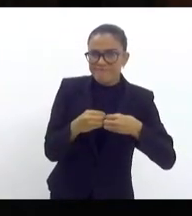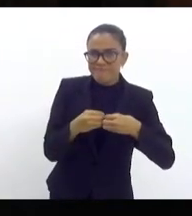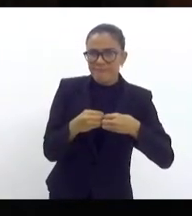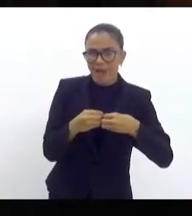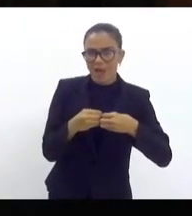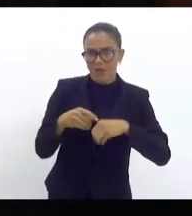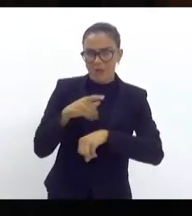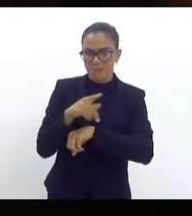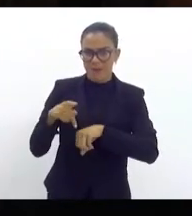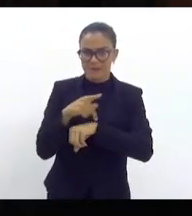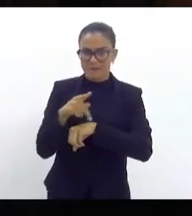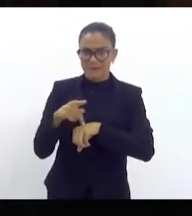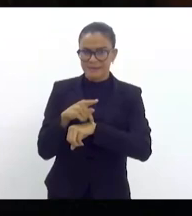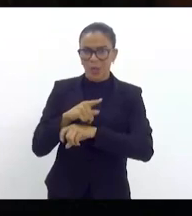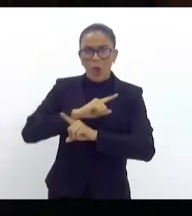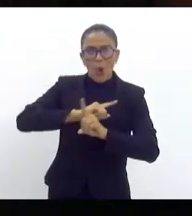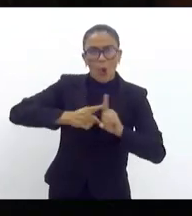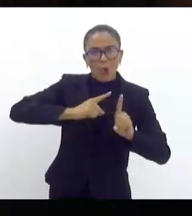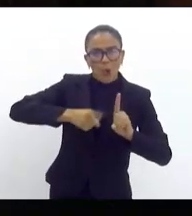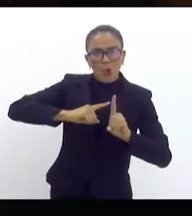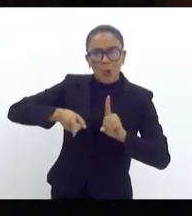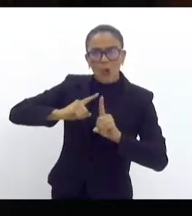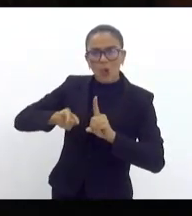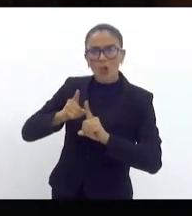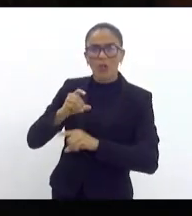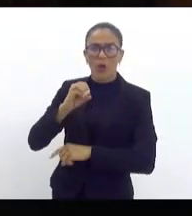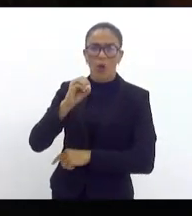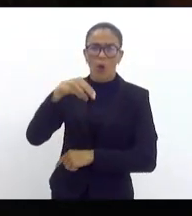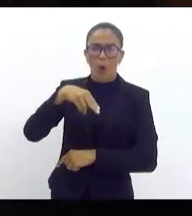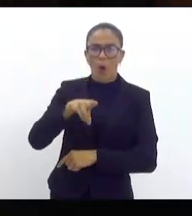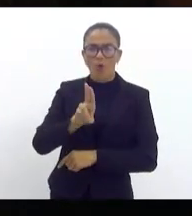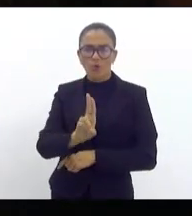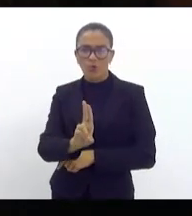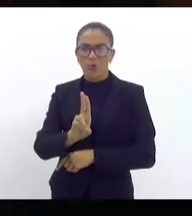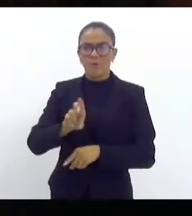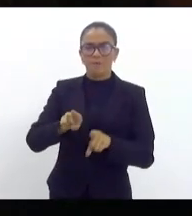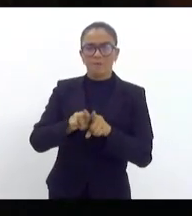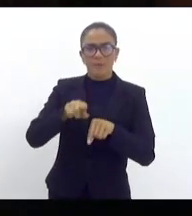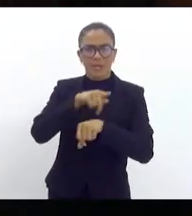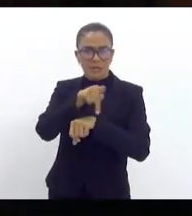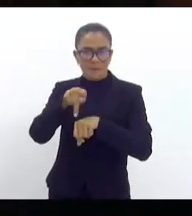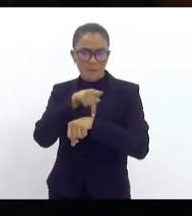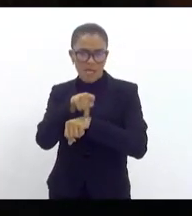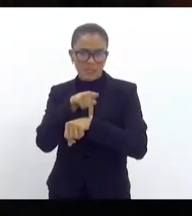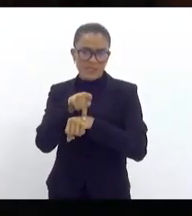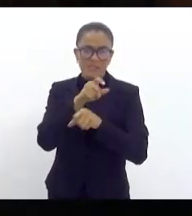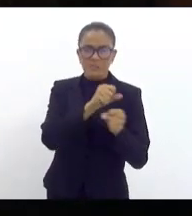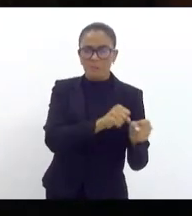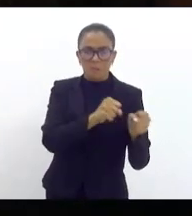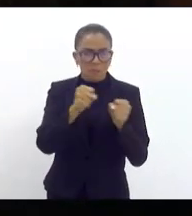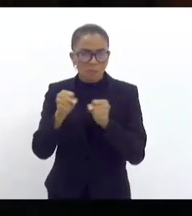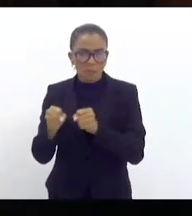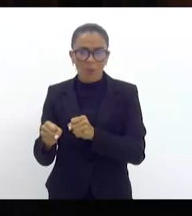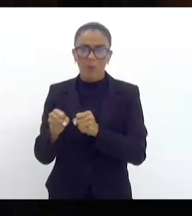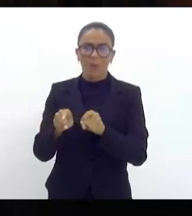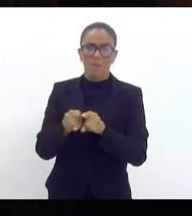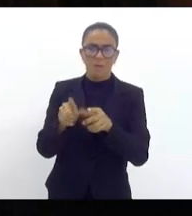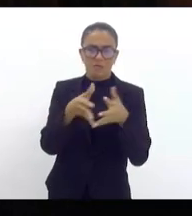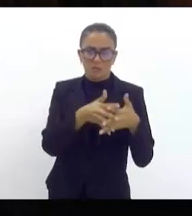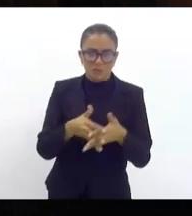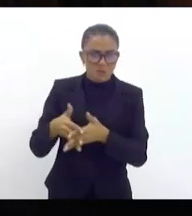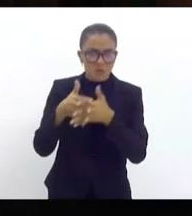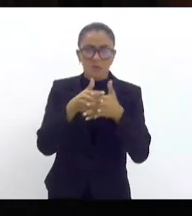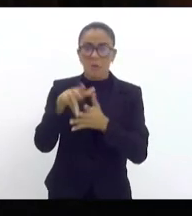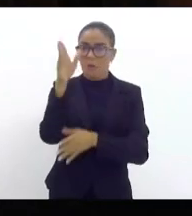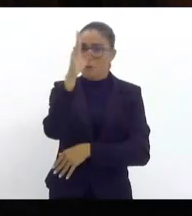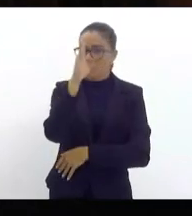recomendações das organizações internacionais, da ONU, dos países que são potência, dos Estados Unidos, o Brasil